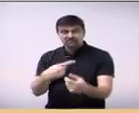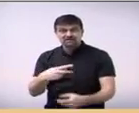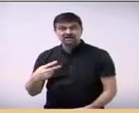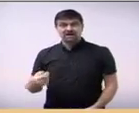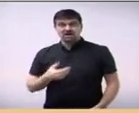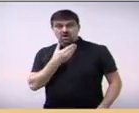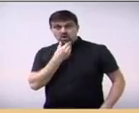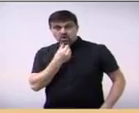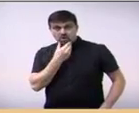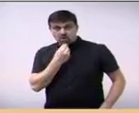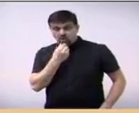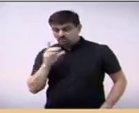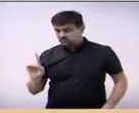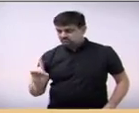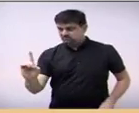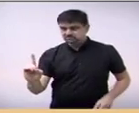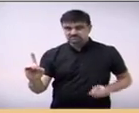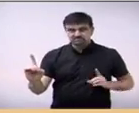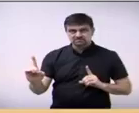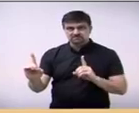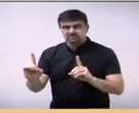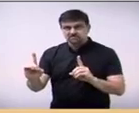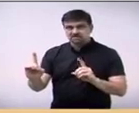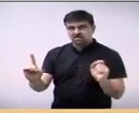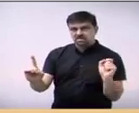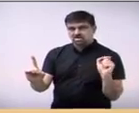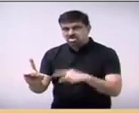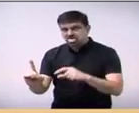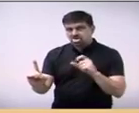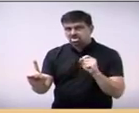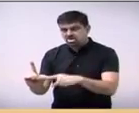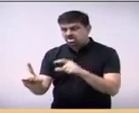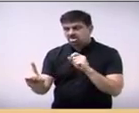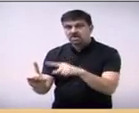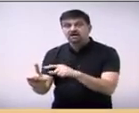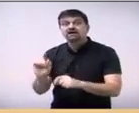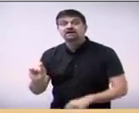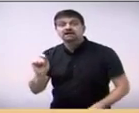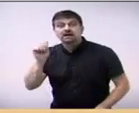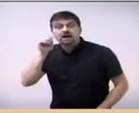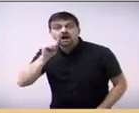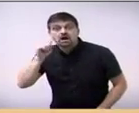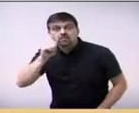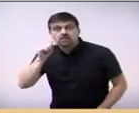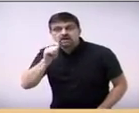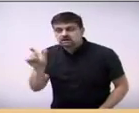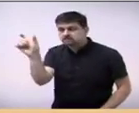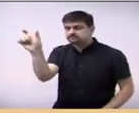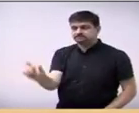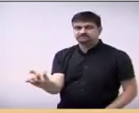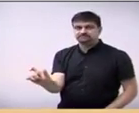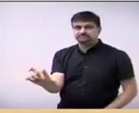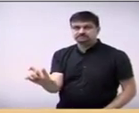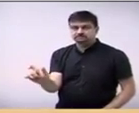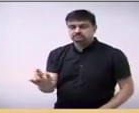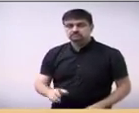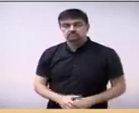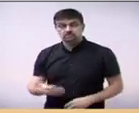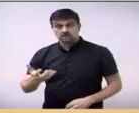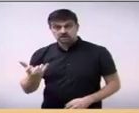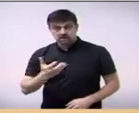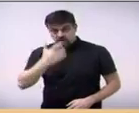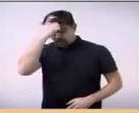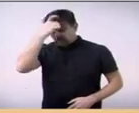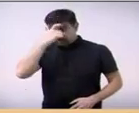outro homem se dirige com palavras ofensivas às mulheres. Quero deixar claro que eu, como